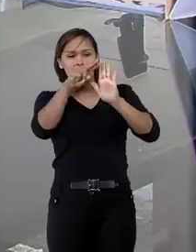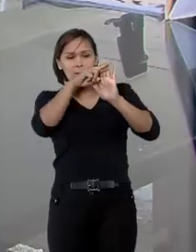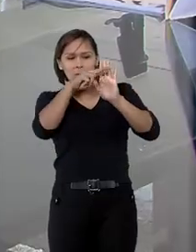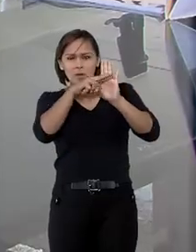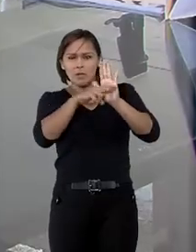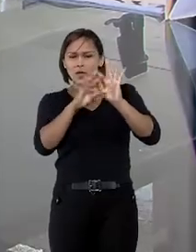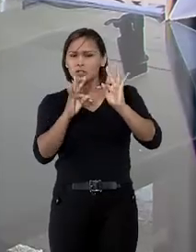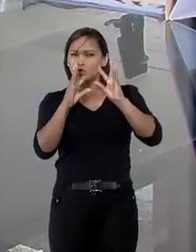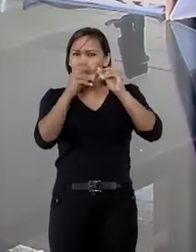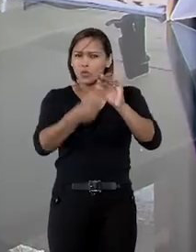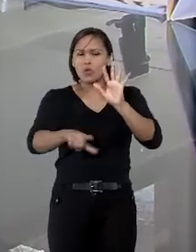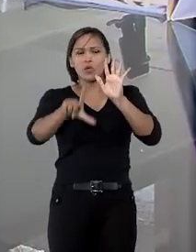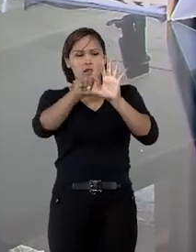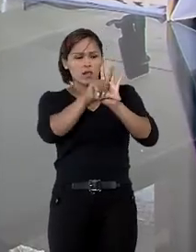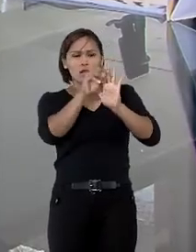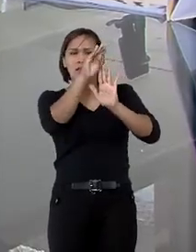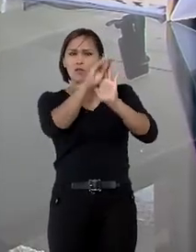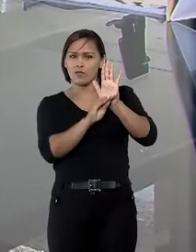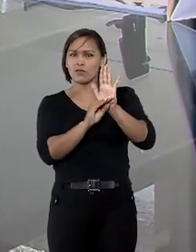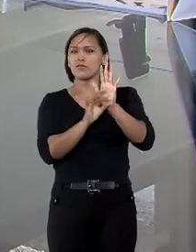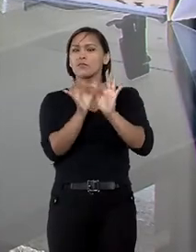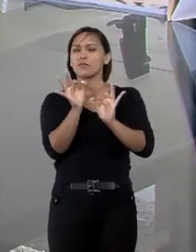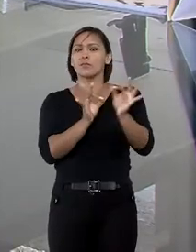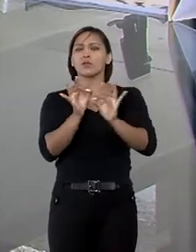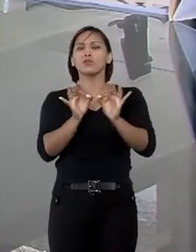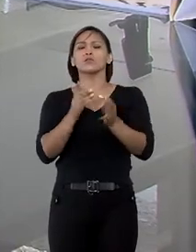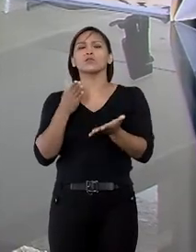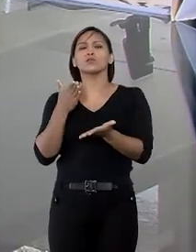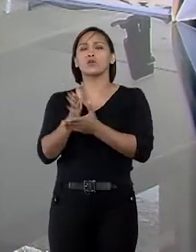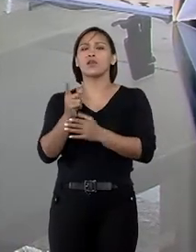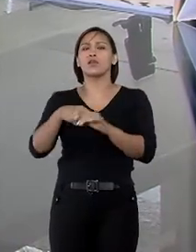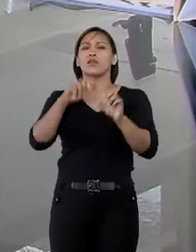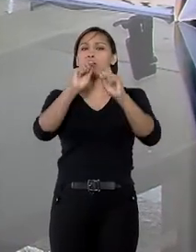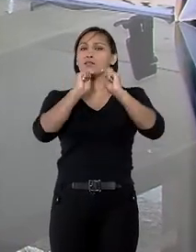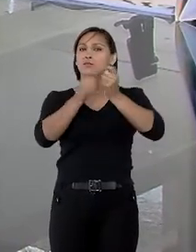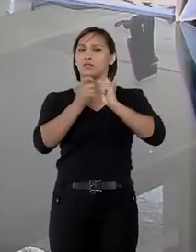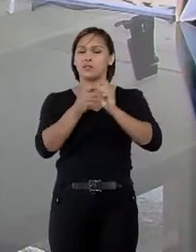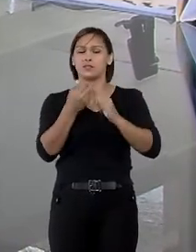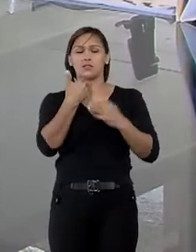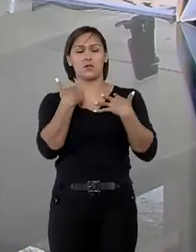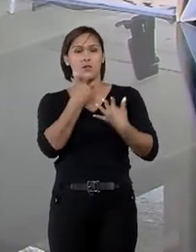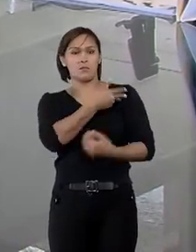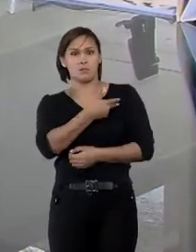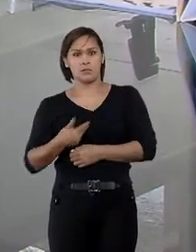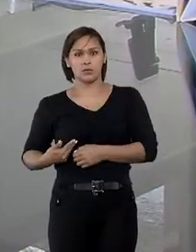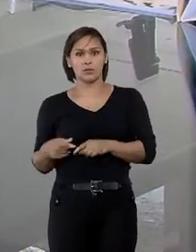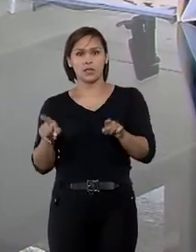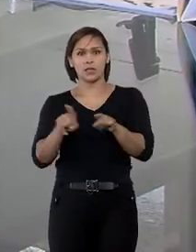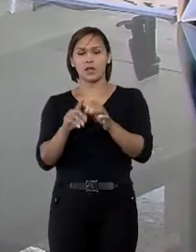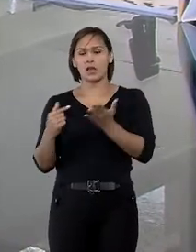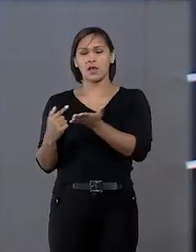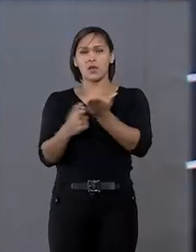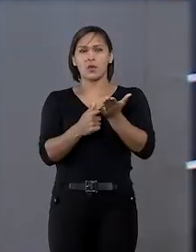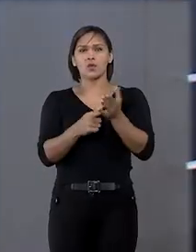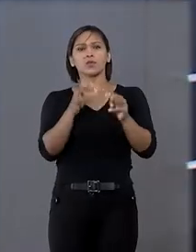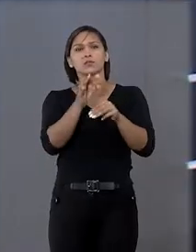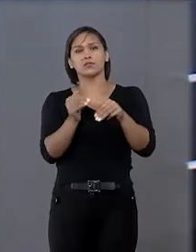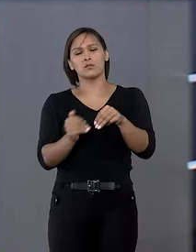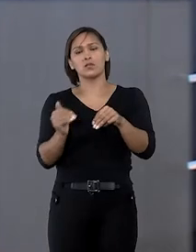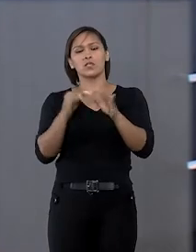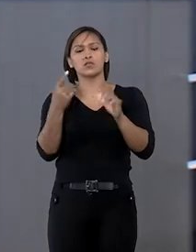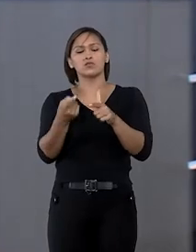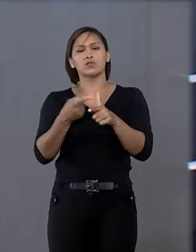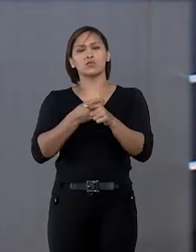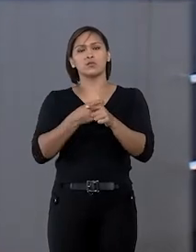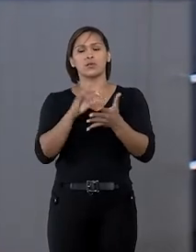cumprir rigorosamente as normas de funcionamento da administração pública. De acordo com o ministro, a suspensão dos